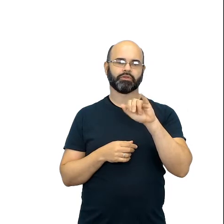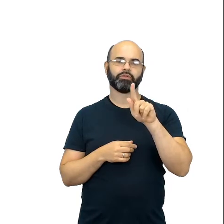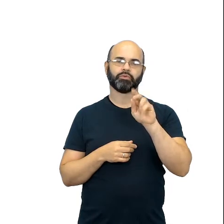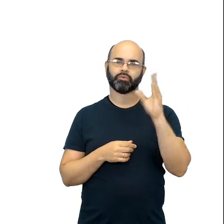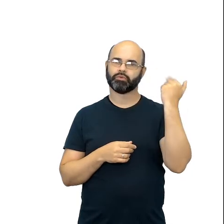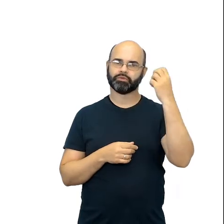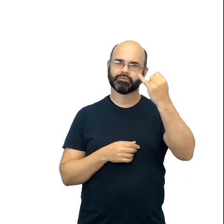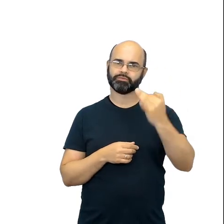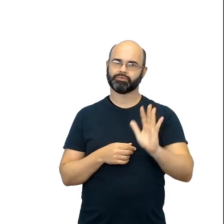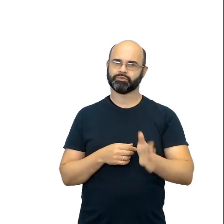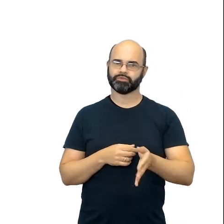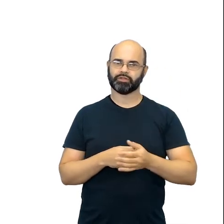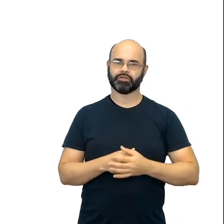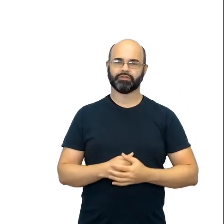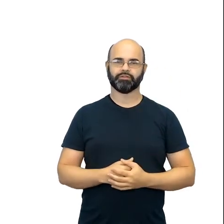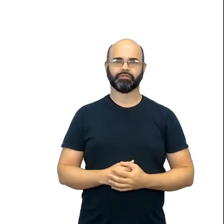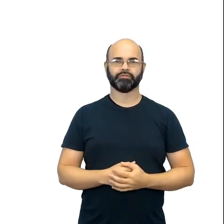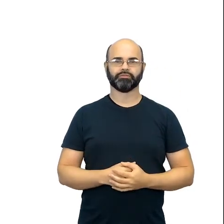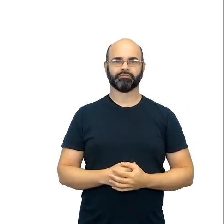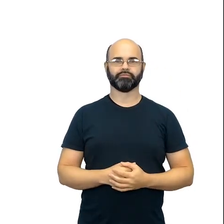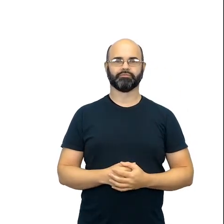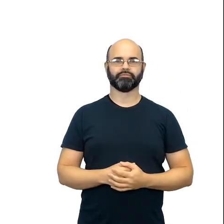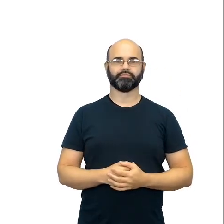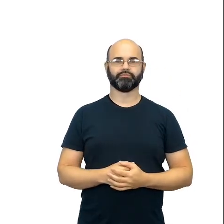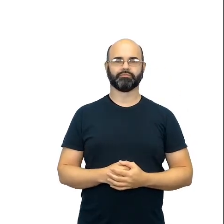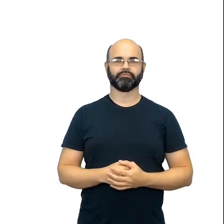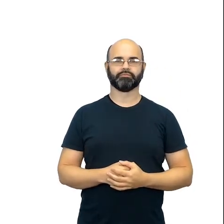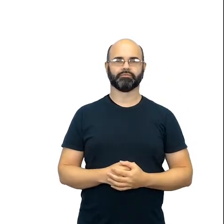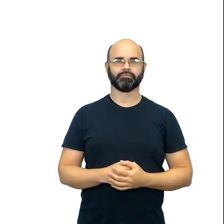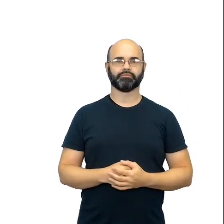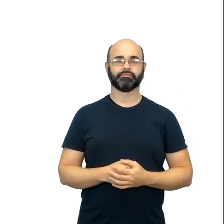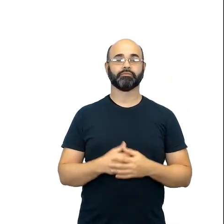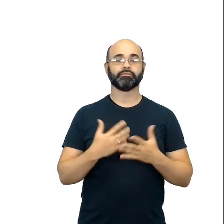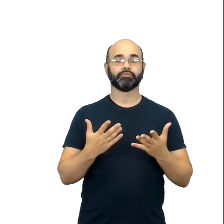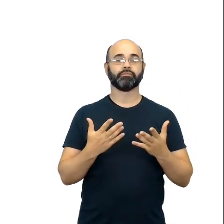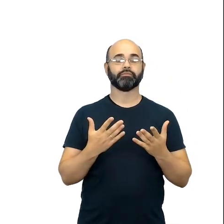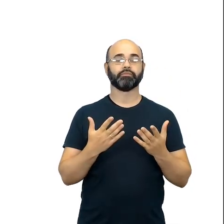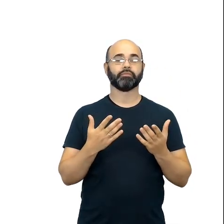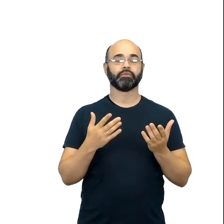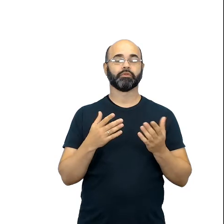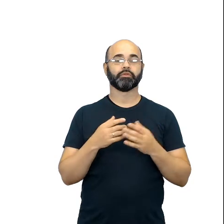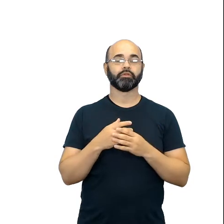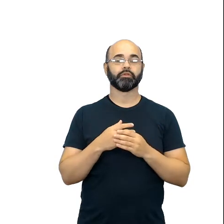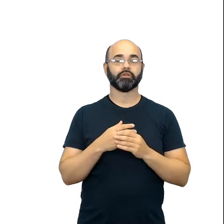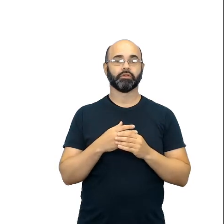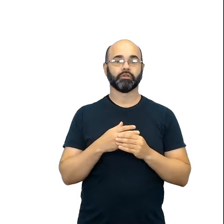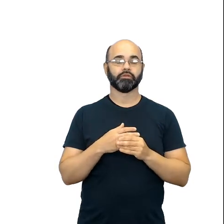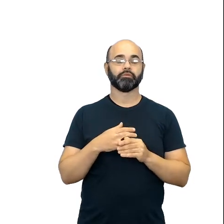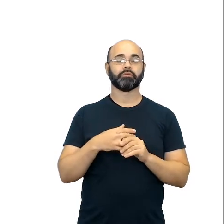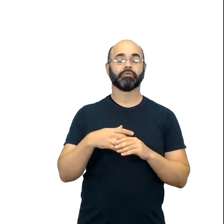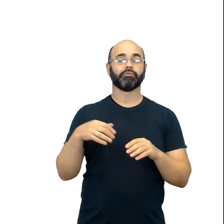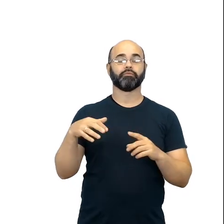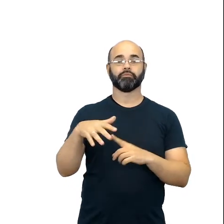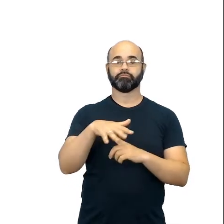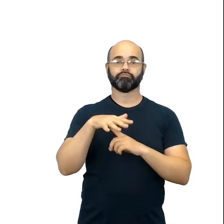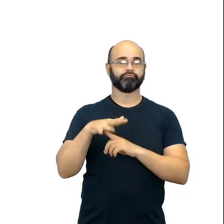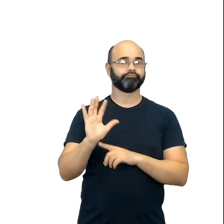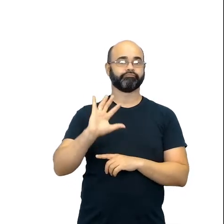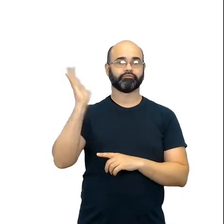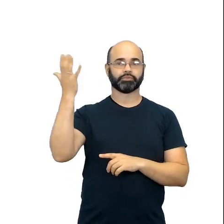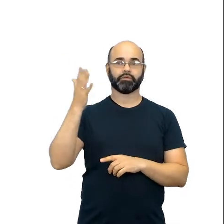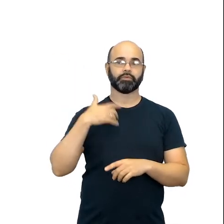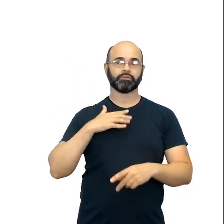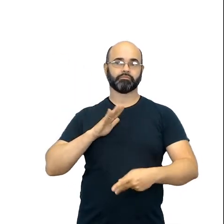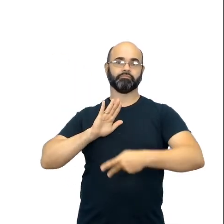É a ideia de que a natureza acontece e não é sozinha. Ela tem toda uma sociedade